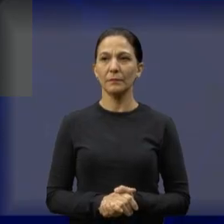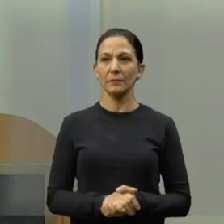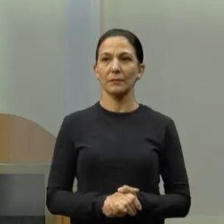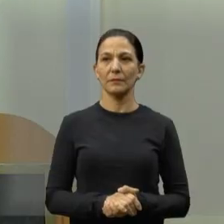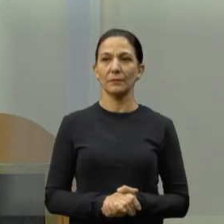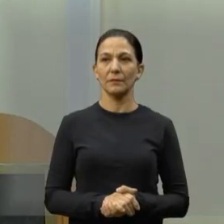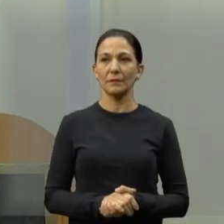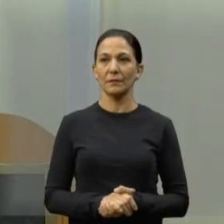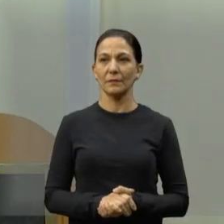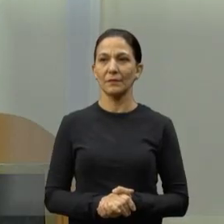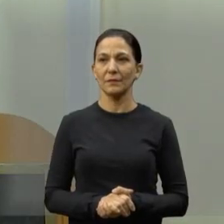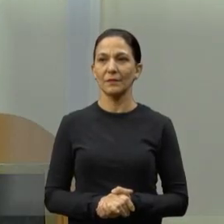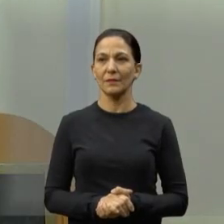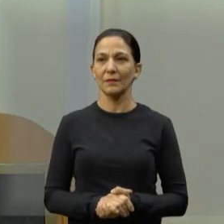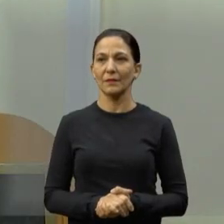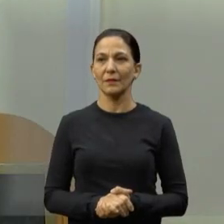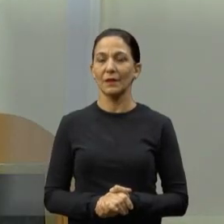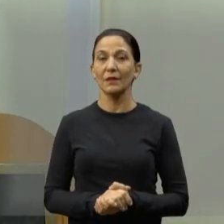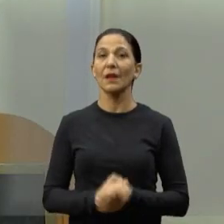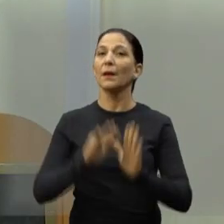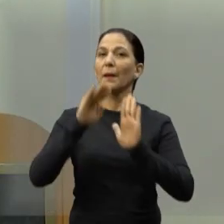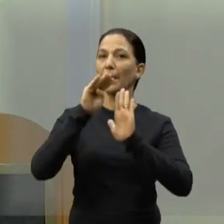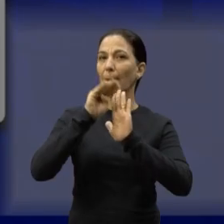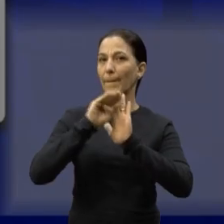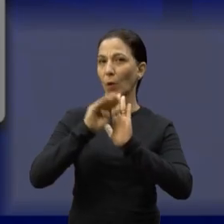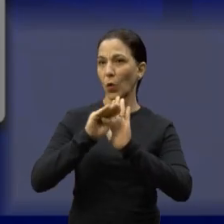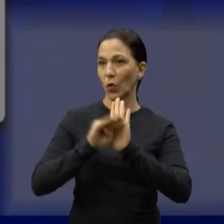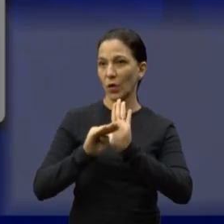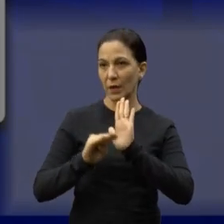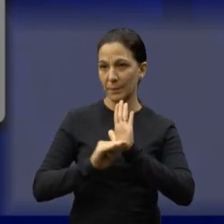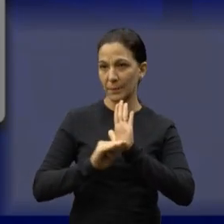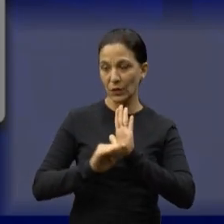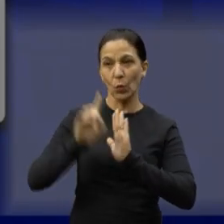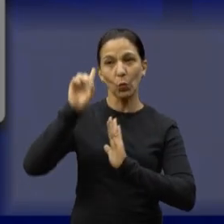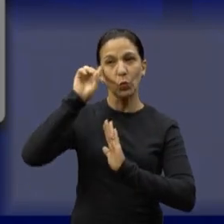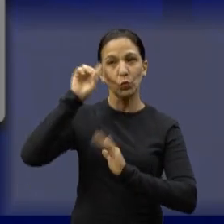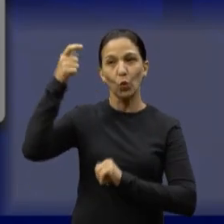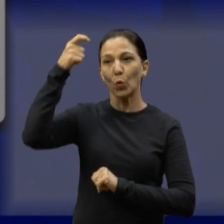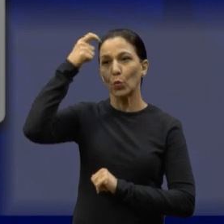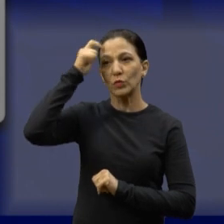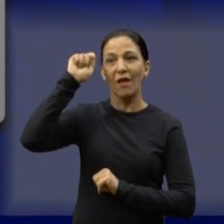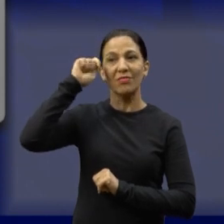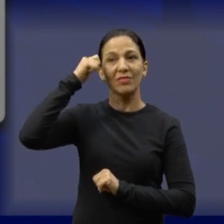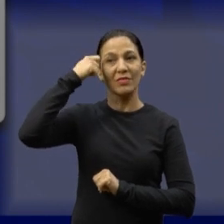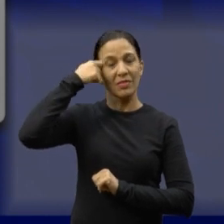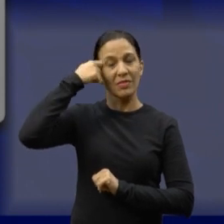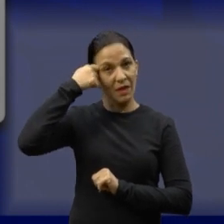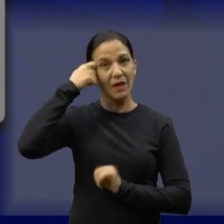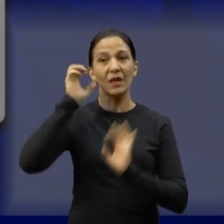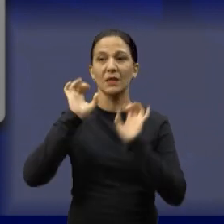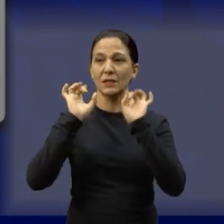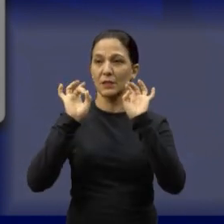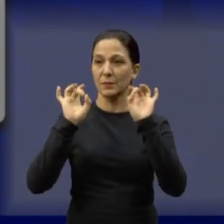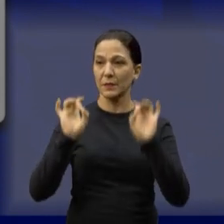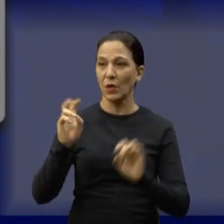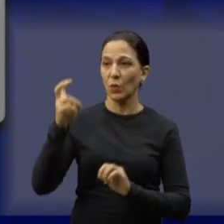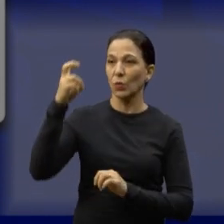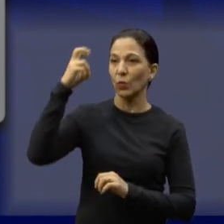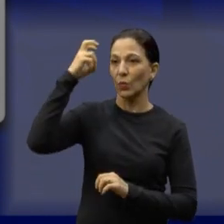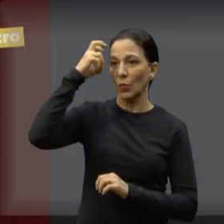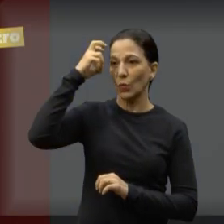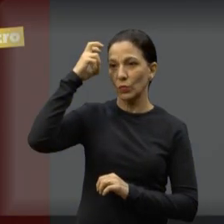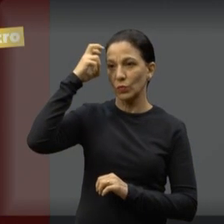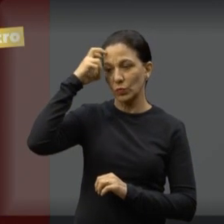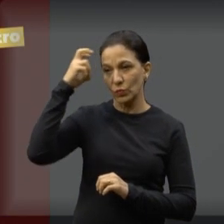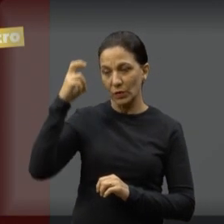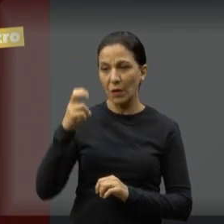É rapidinho, nós temos uma programação bastante intensa do dia da consciência negra. uma programação, claro, cultural, que também é